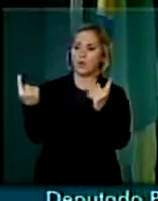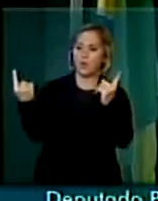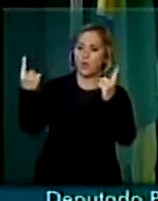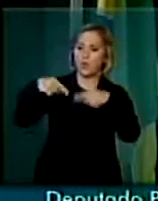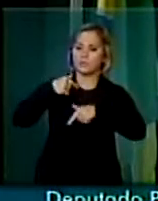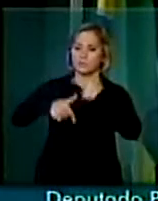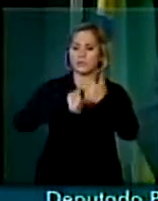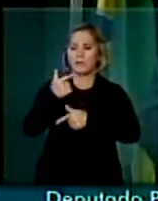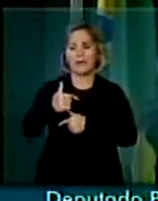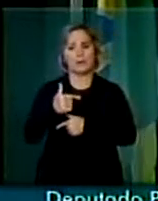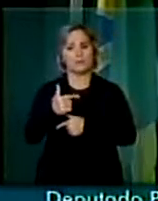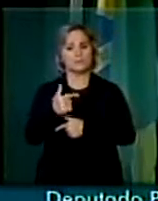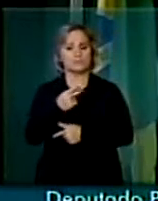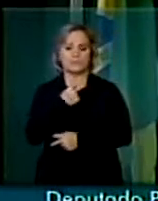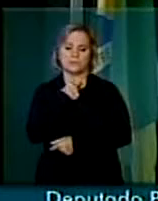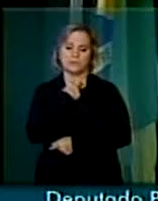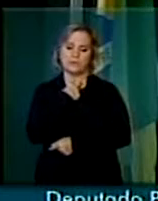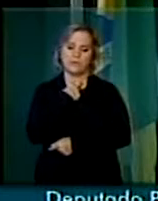contra o suposto empregador.